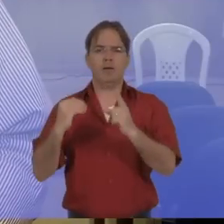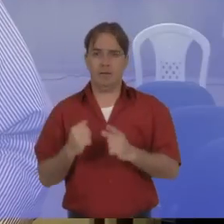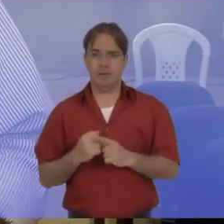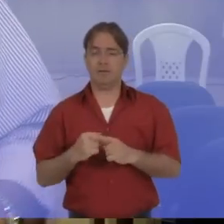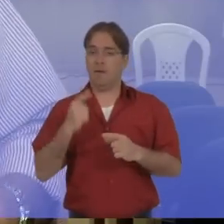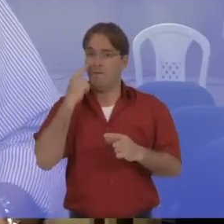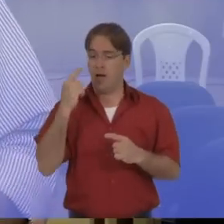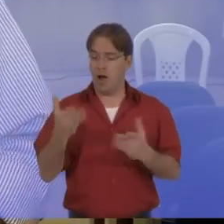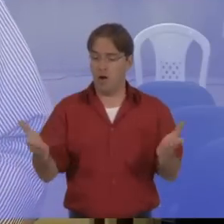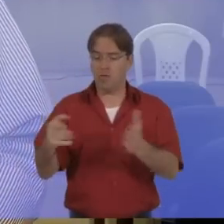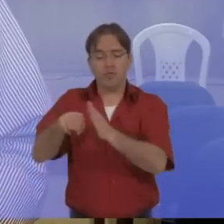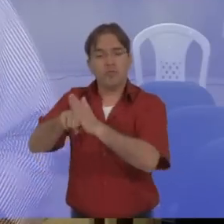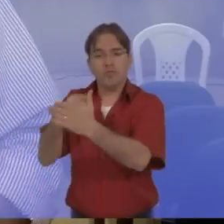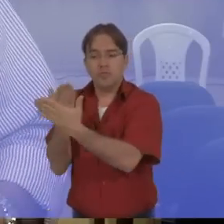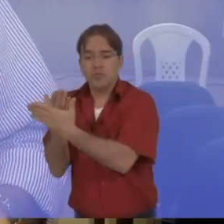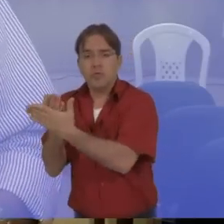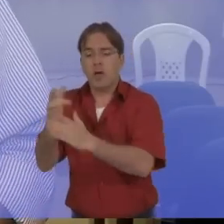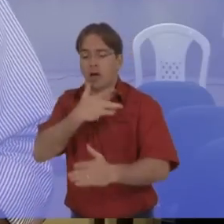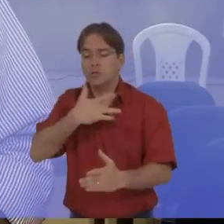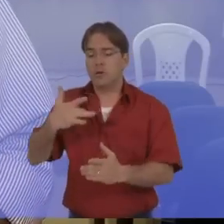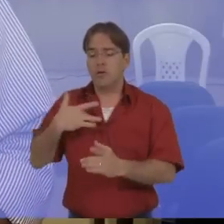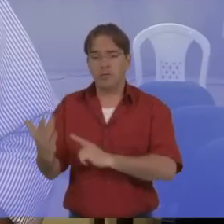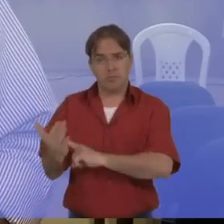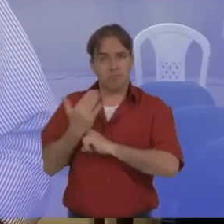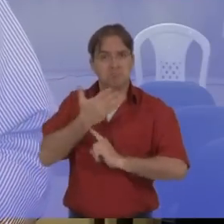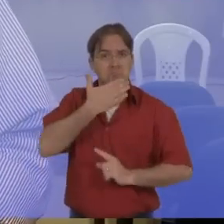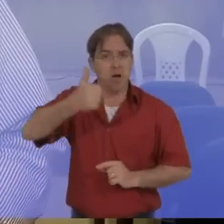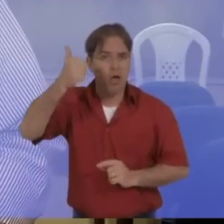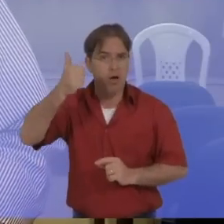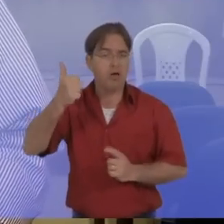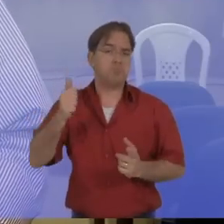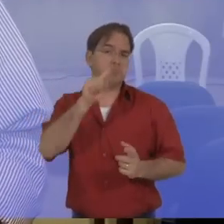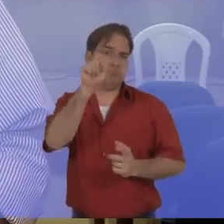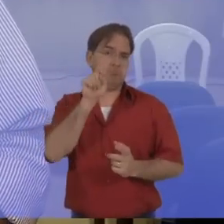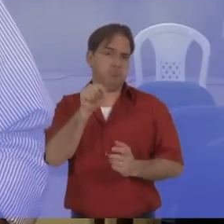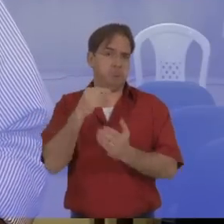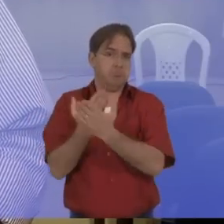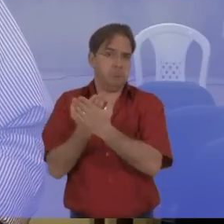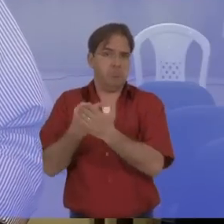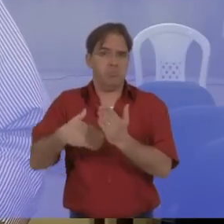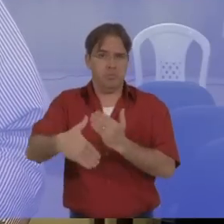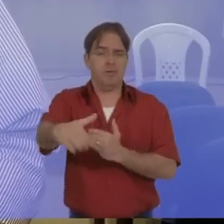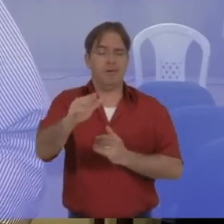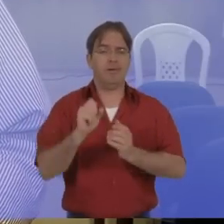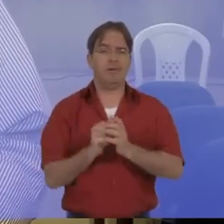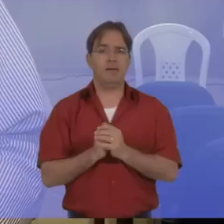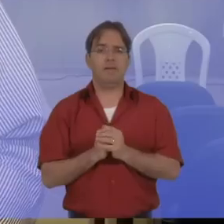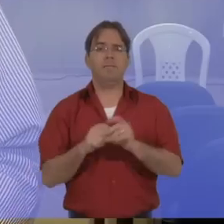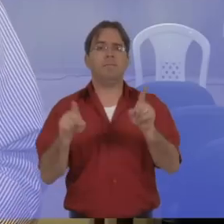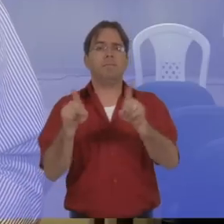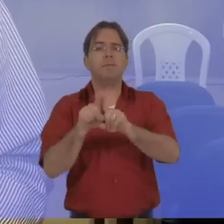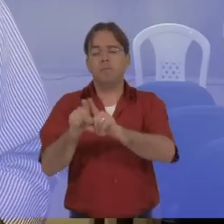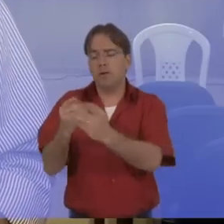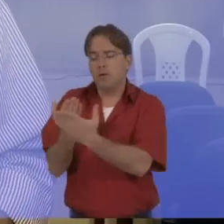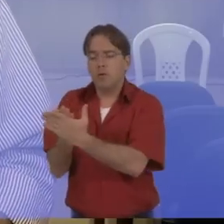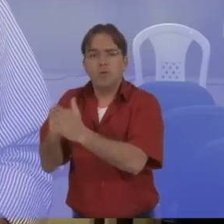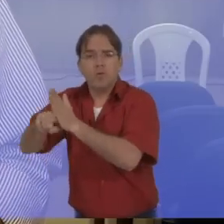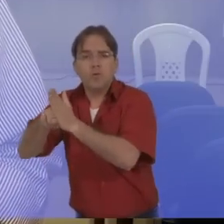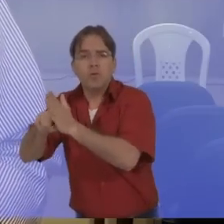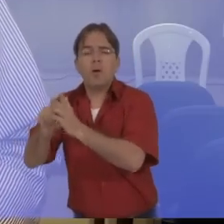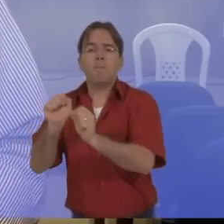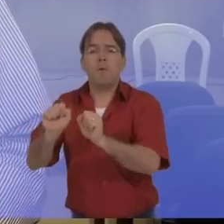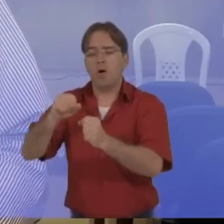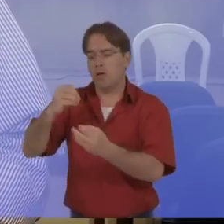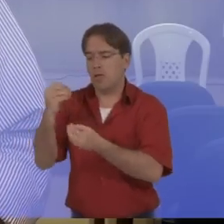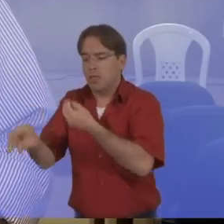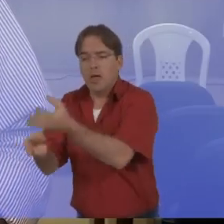alguns efeitos benéficos na saúde. Já é possível utilizar ela nas rações, já existe pesquisa mostrando que 6%,